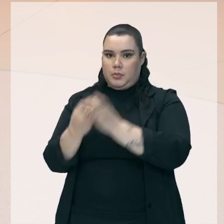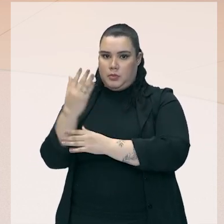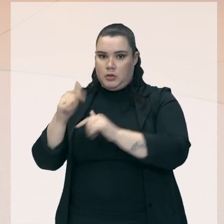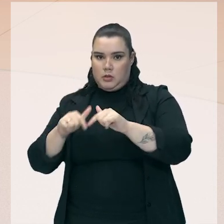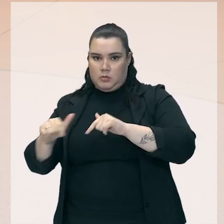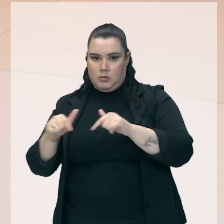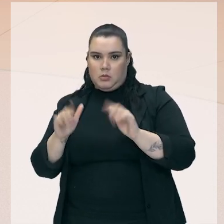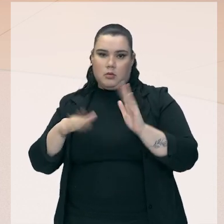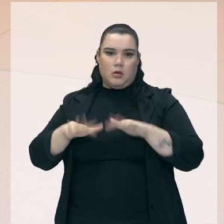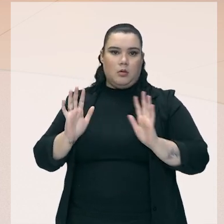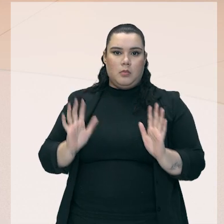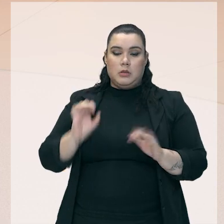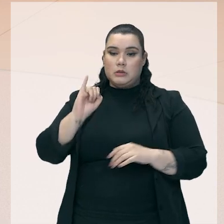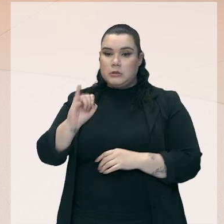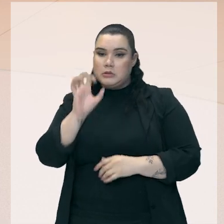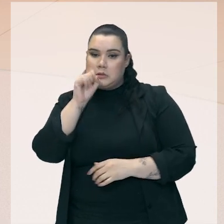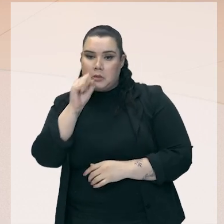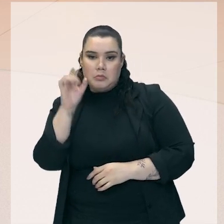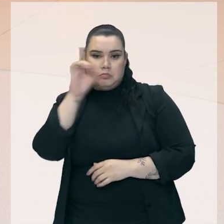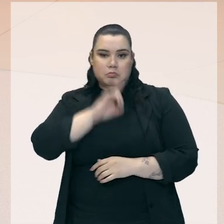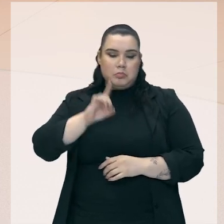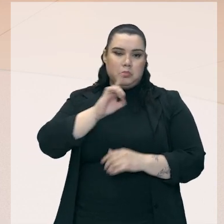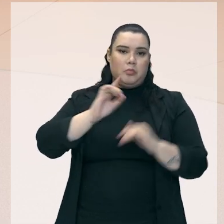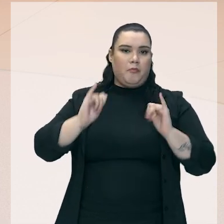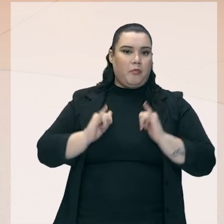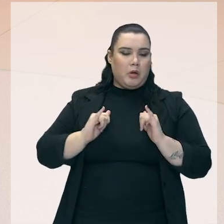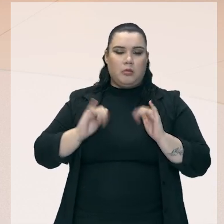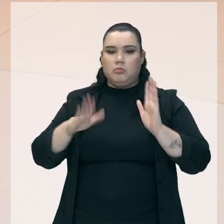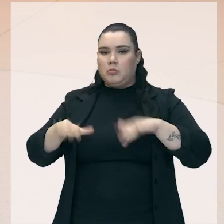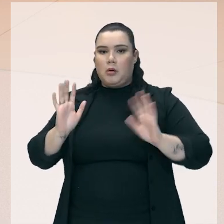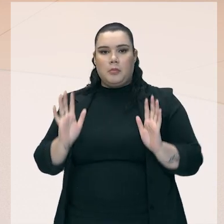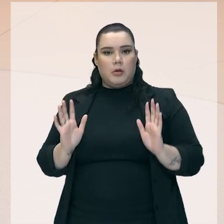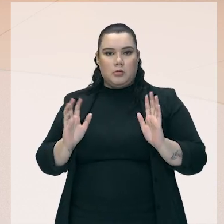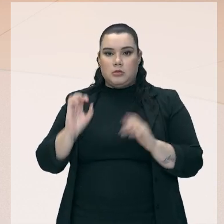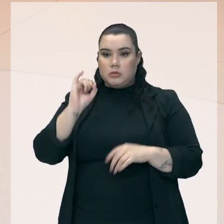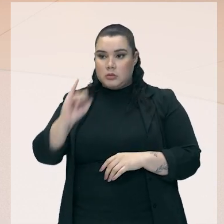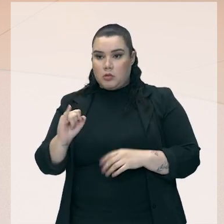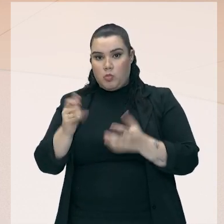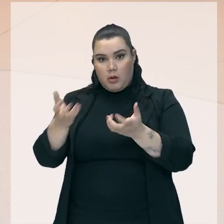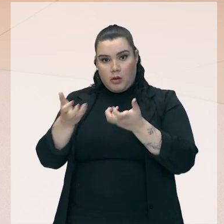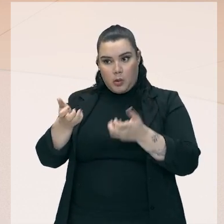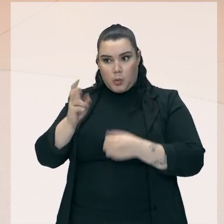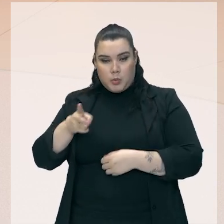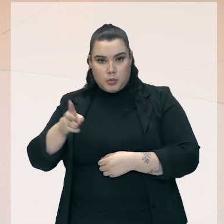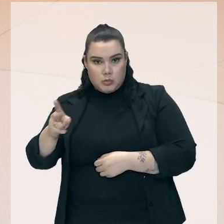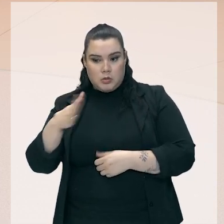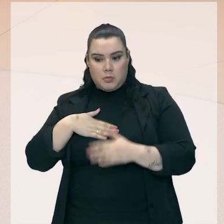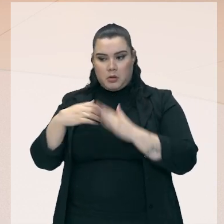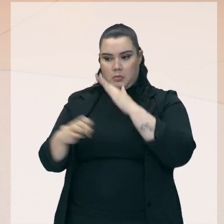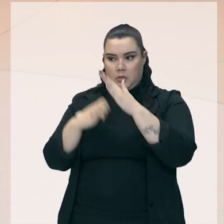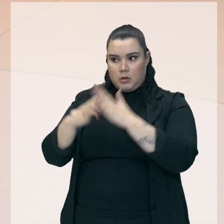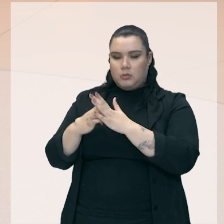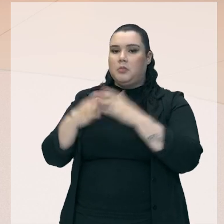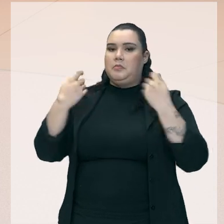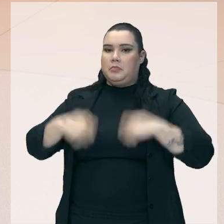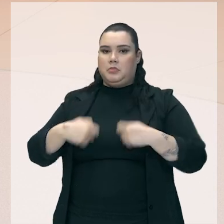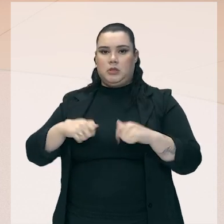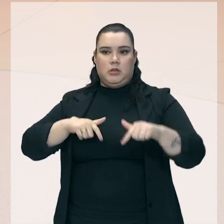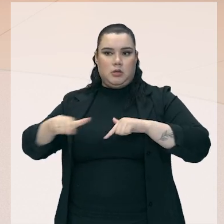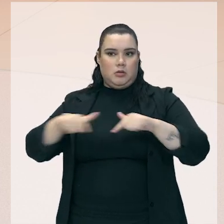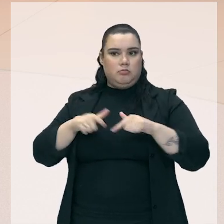Então, não importa se é sábado, domingo, feriado, né, quem quiser continuar na minha empresa vai ter que trabalhar